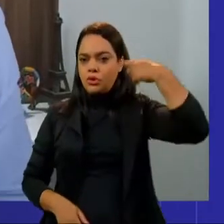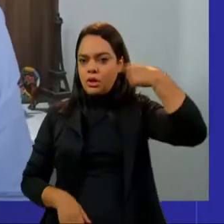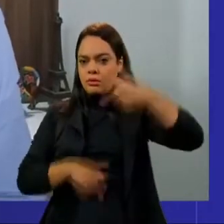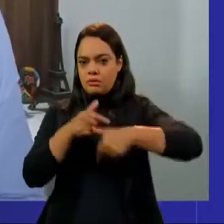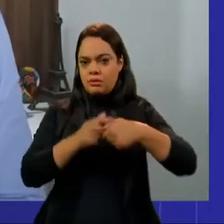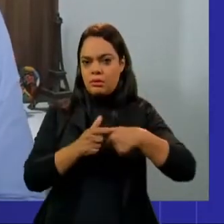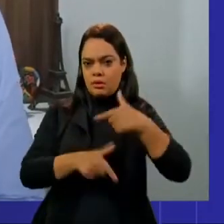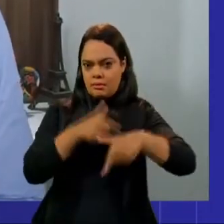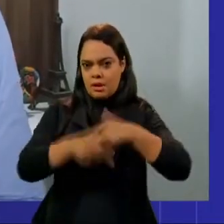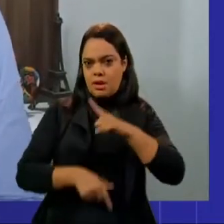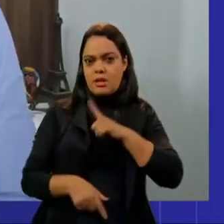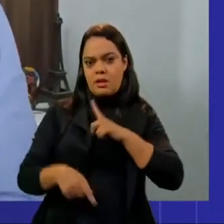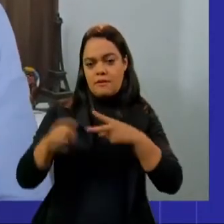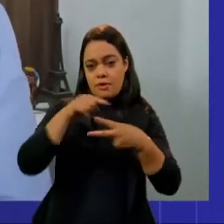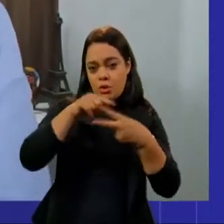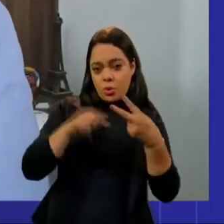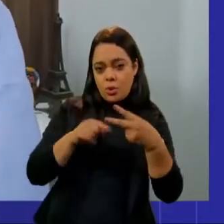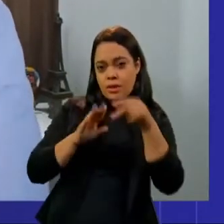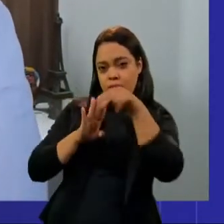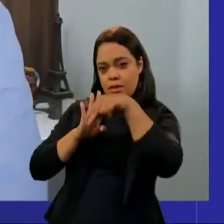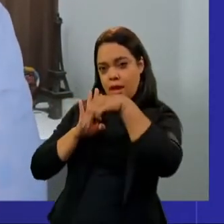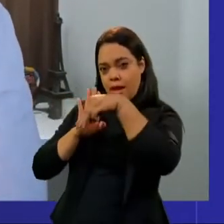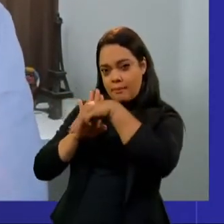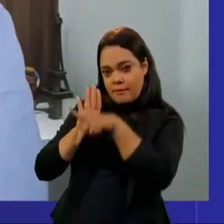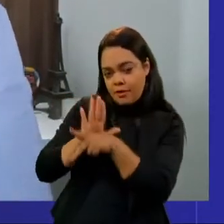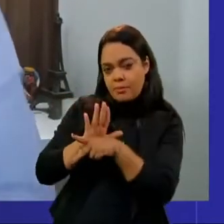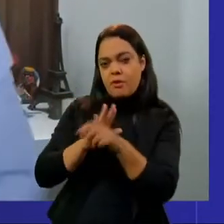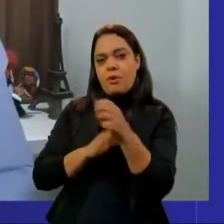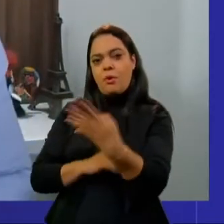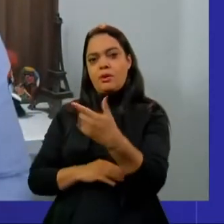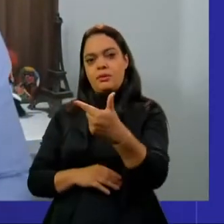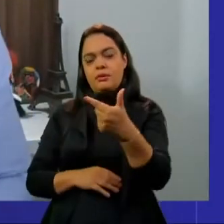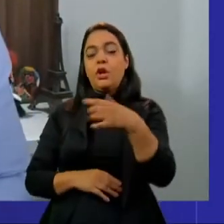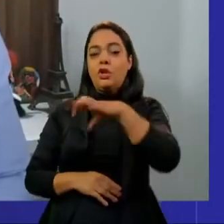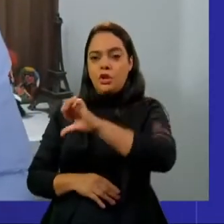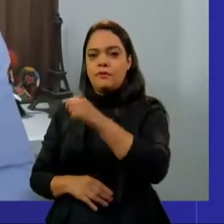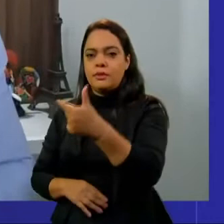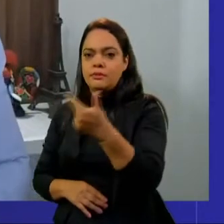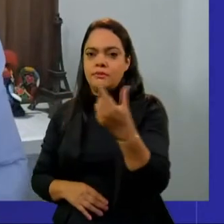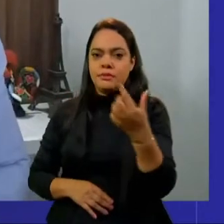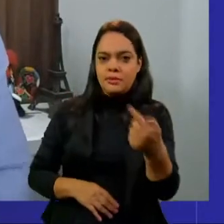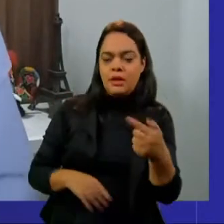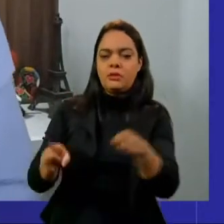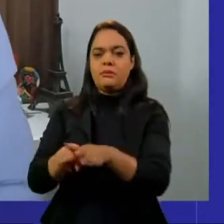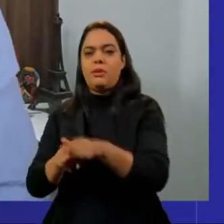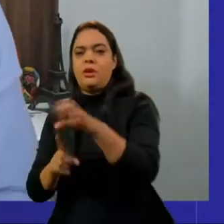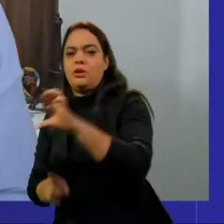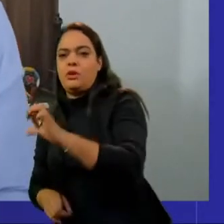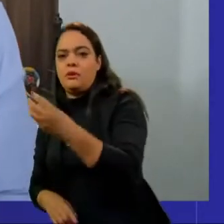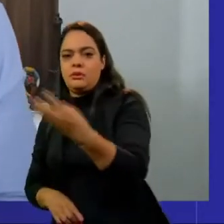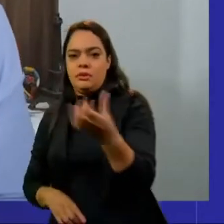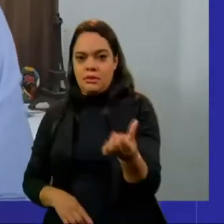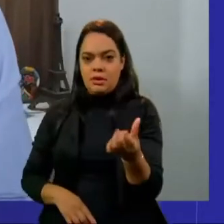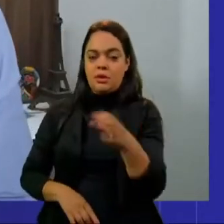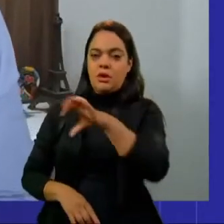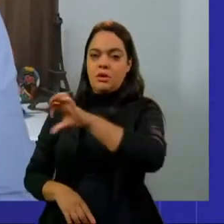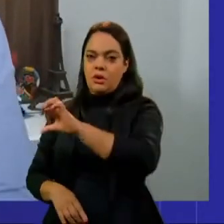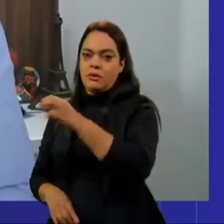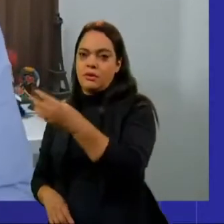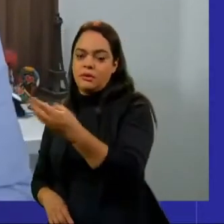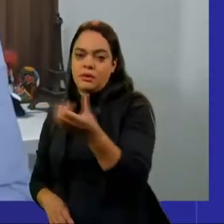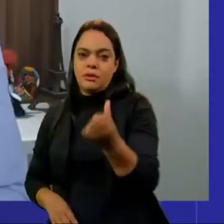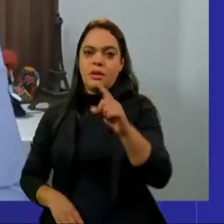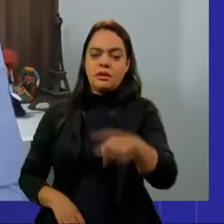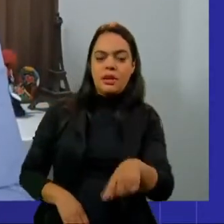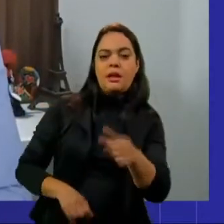medidas provisórias muito importantes de números 927 e 936, esta última convertida na Lei 14.020